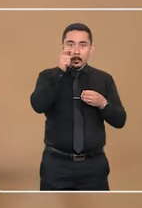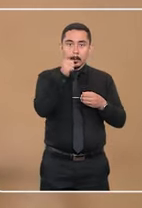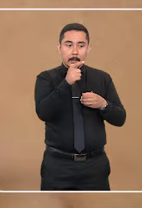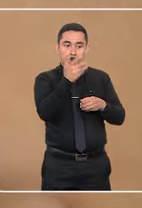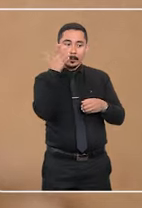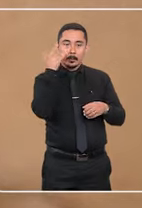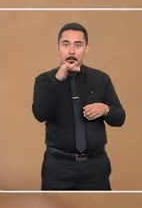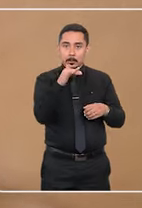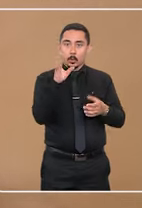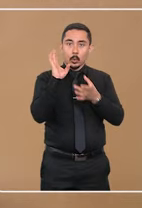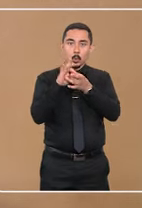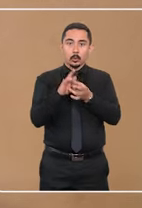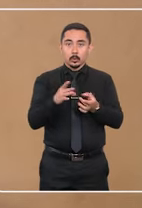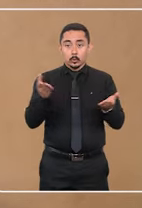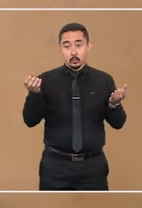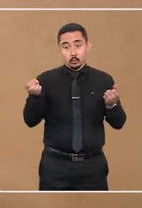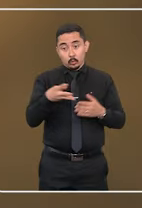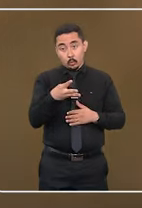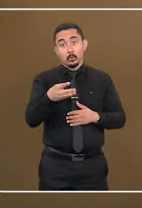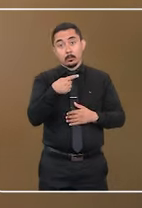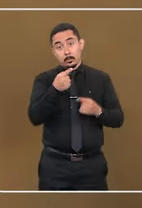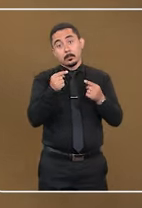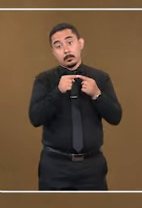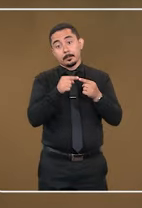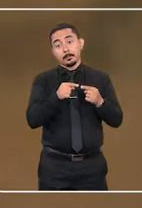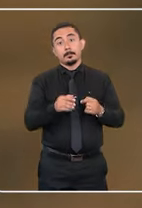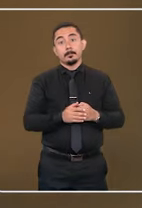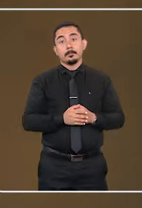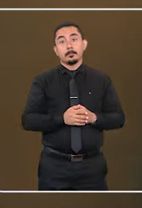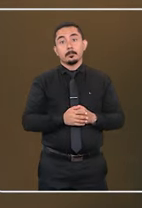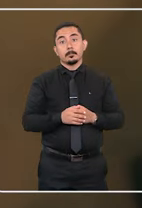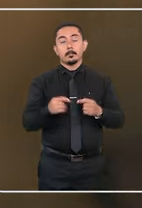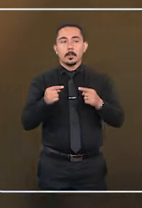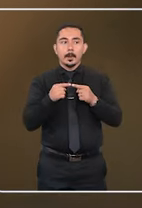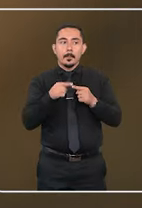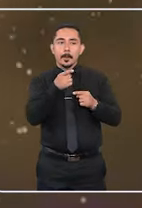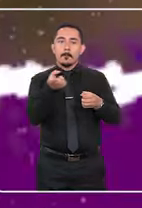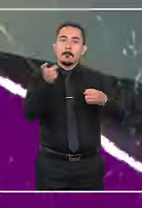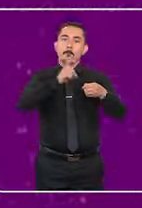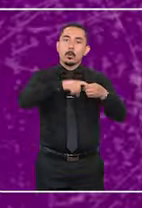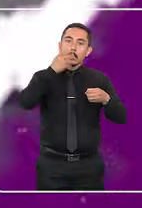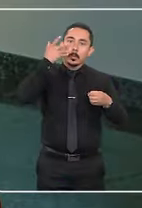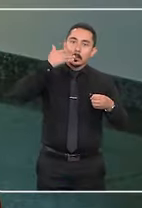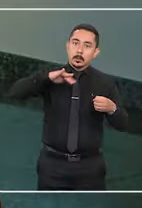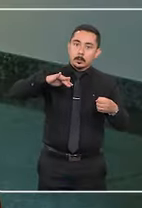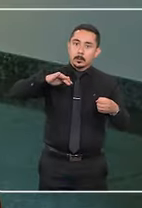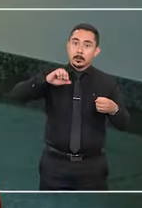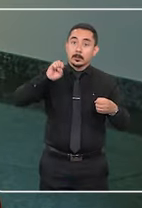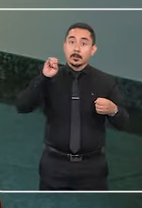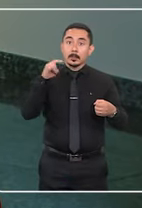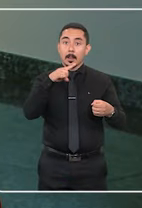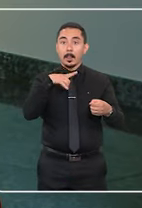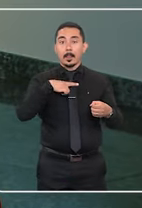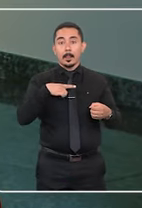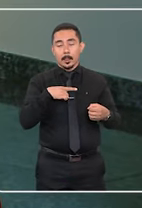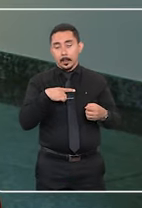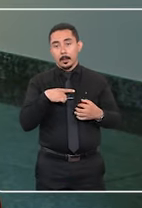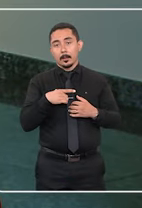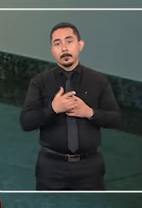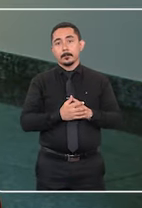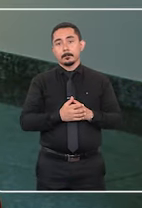para proteger o interesse da criança no novo contexto em que está sendo aplicado. Não se deve retornar com a criança